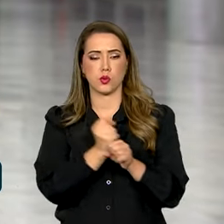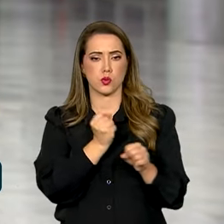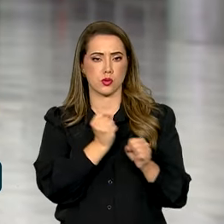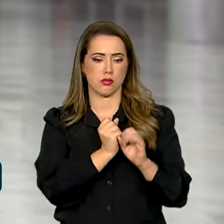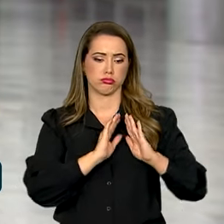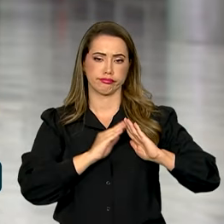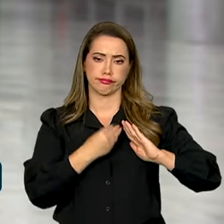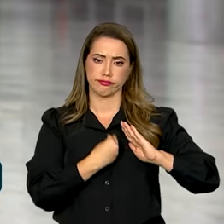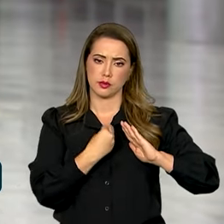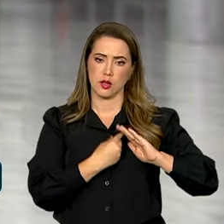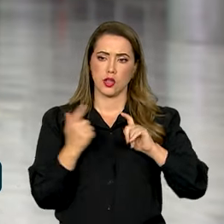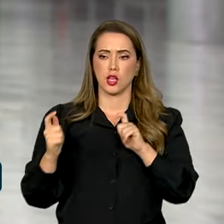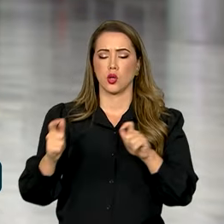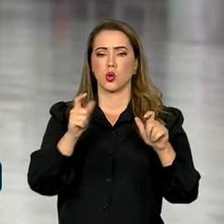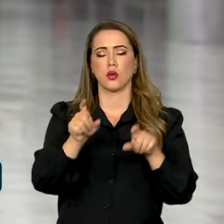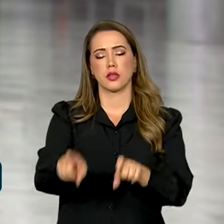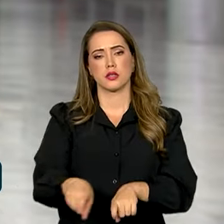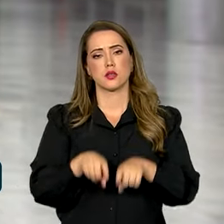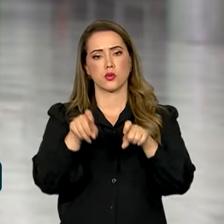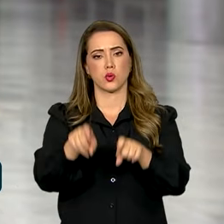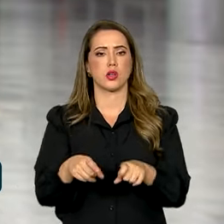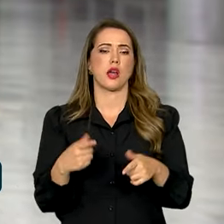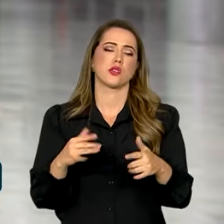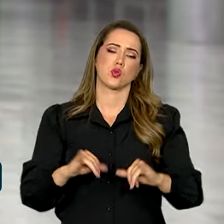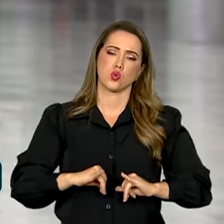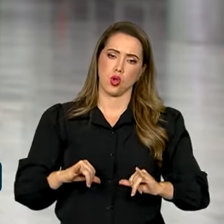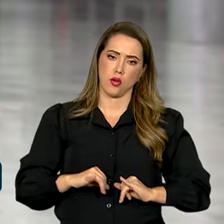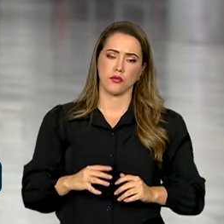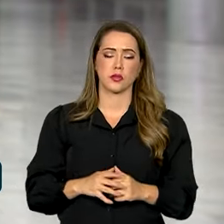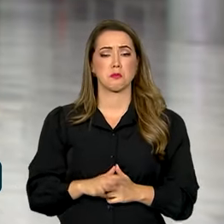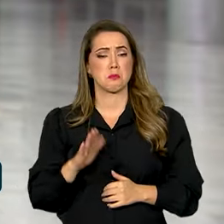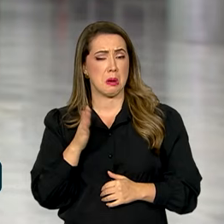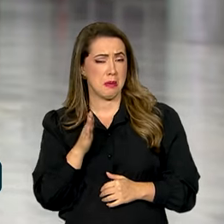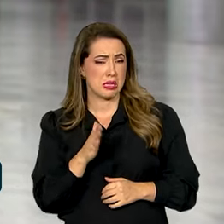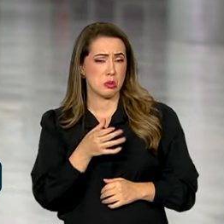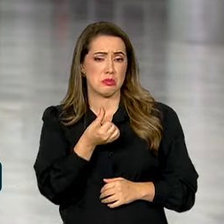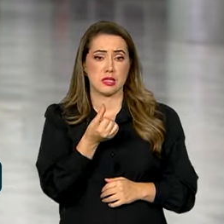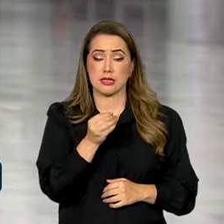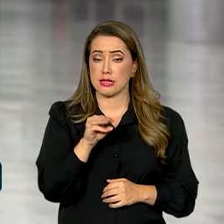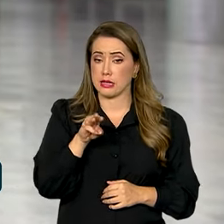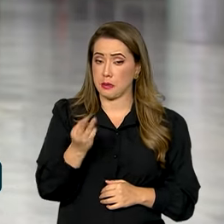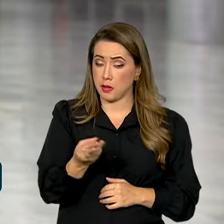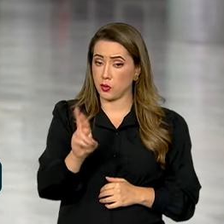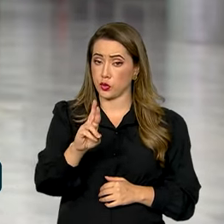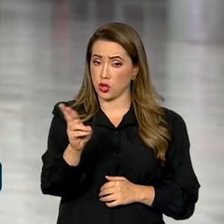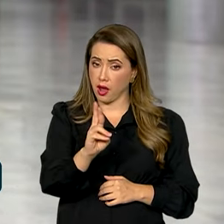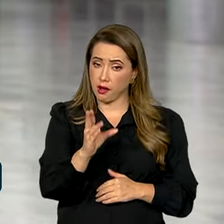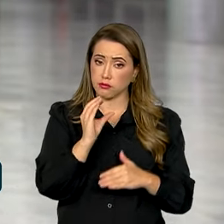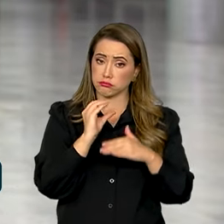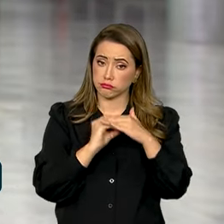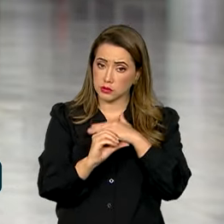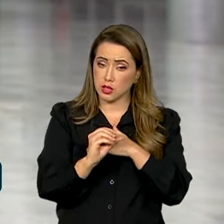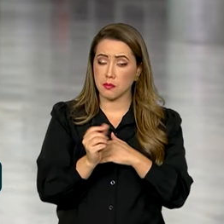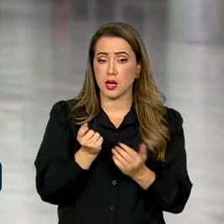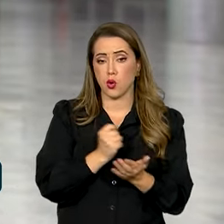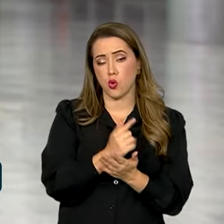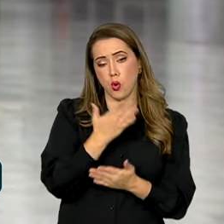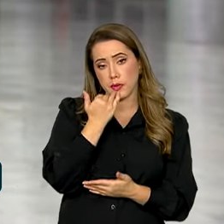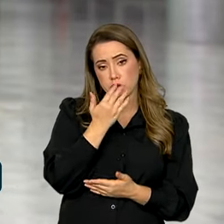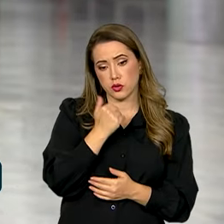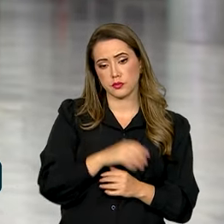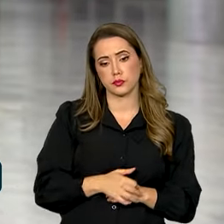Minha Vida em áreas rurais de calamidade, cerca de R$ 60 milhões para aquisição de alimentos,